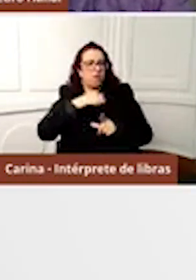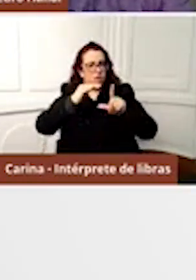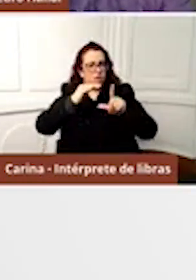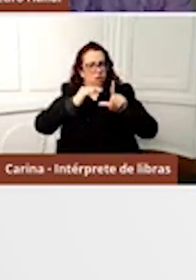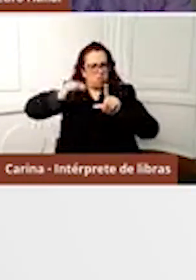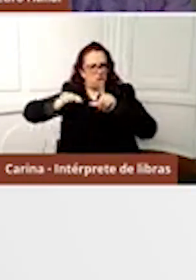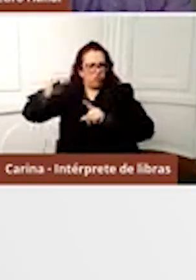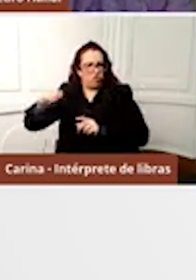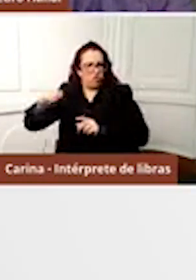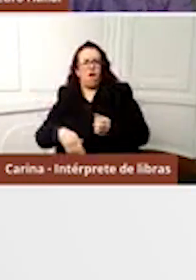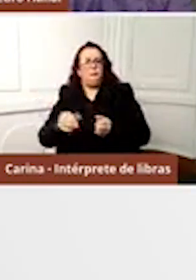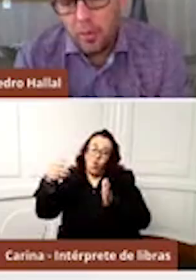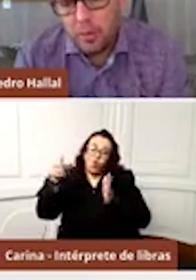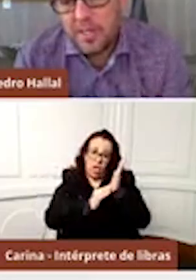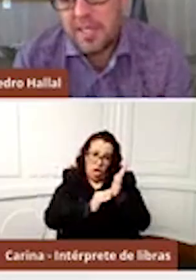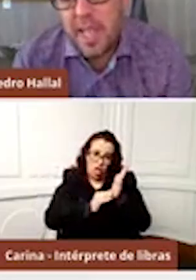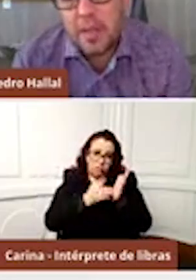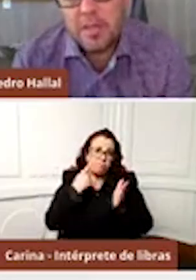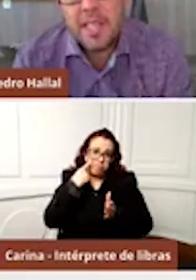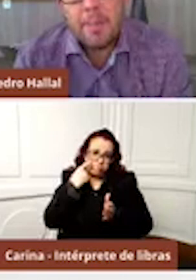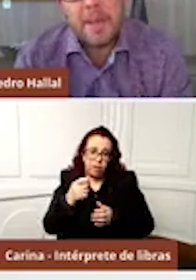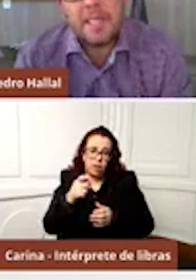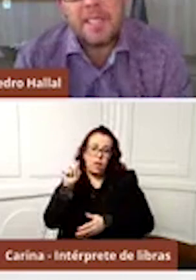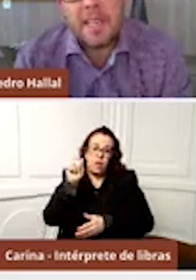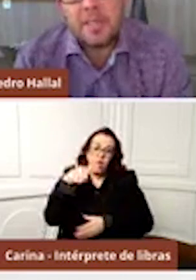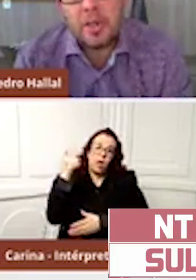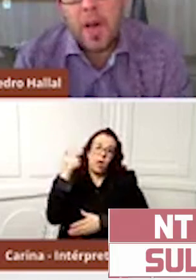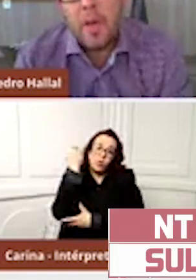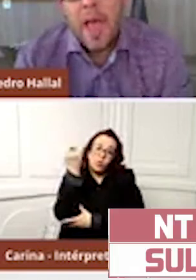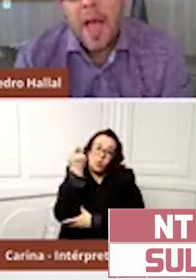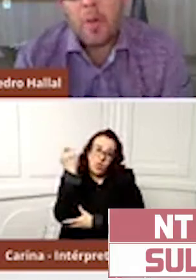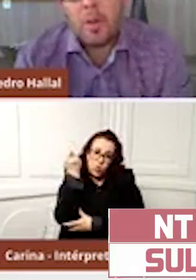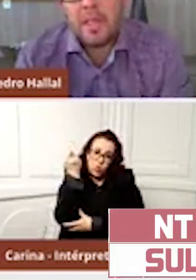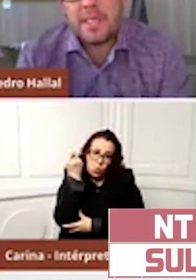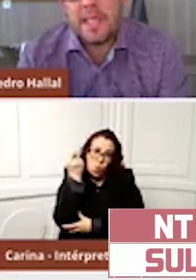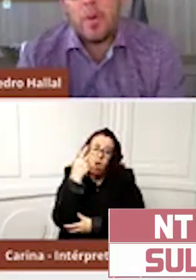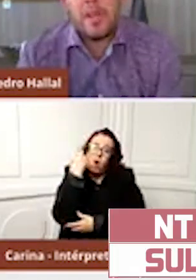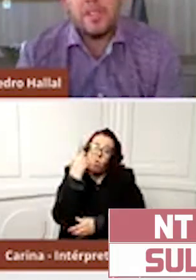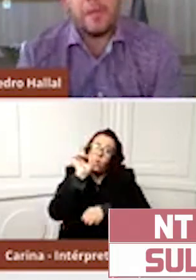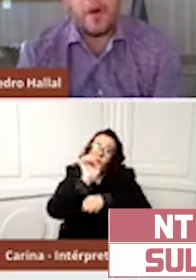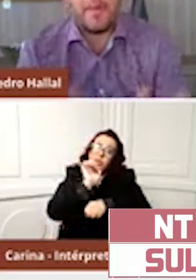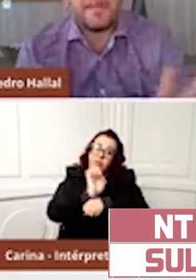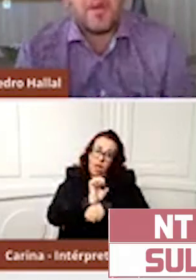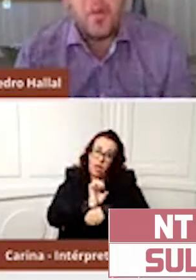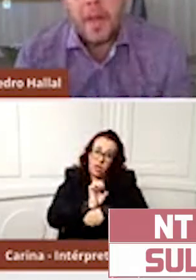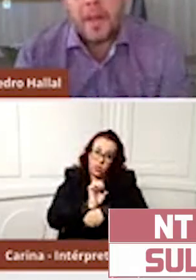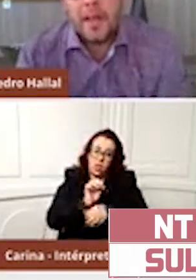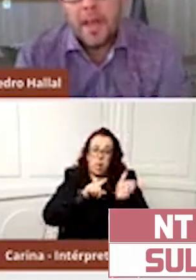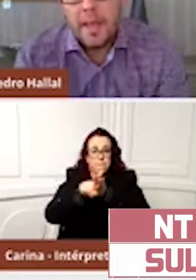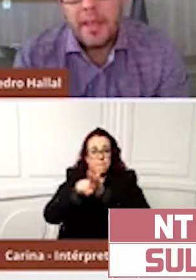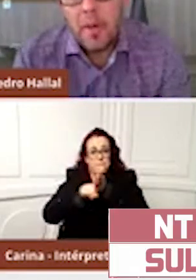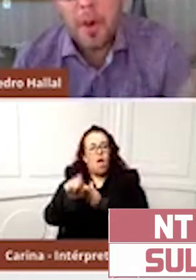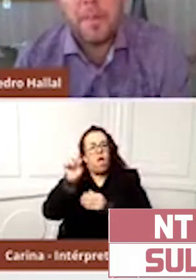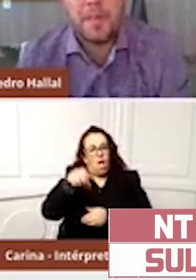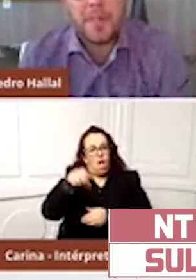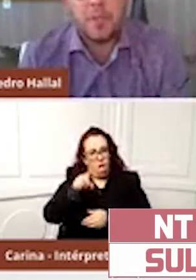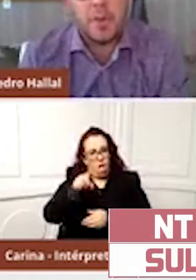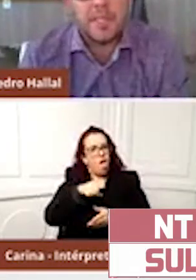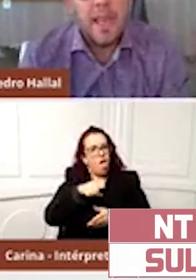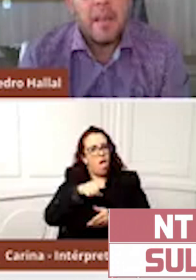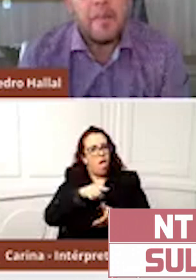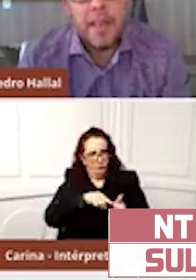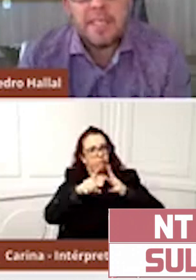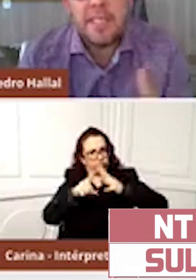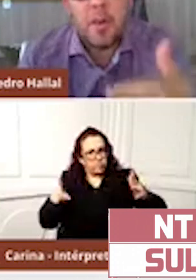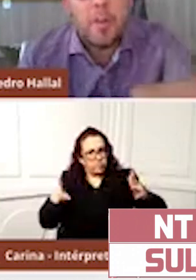realidade, o que nos orgulha muito. Dados do distanciamento social mostraram que, na primeira fase da pesquisa, em abril, 20